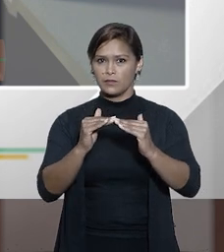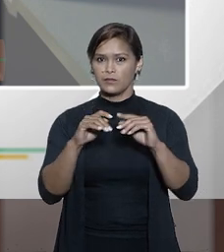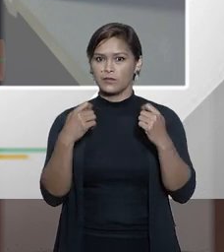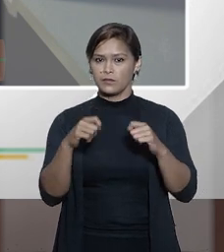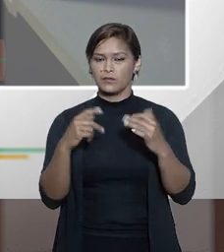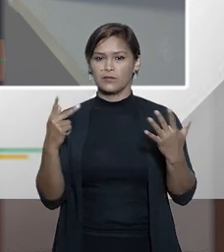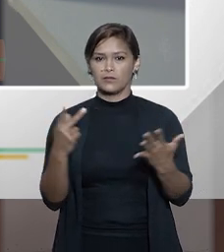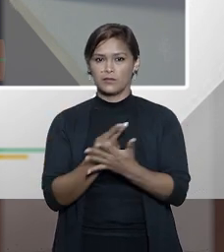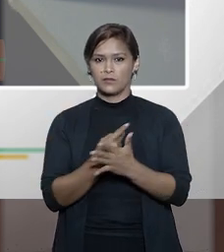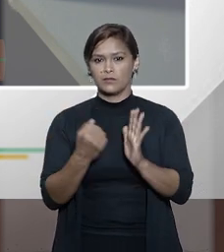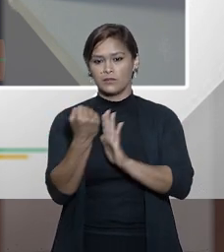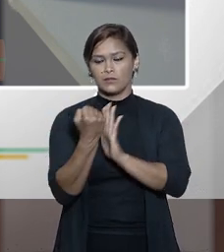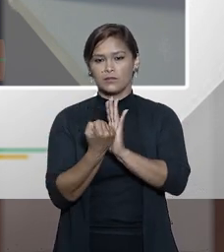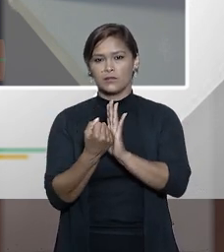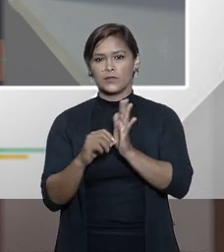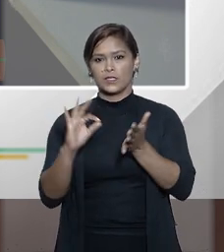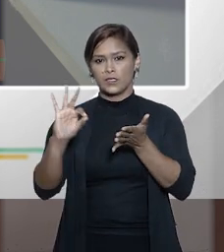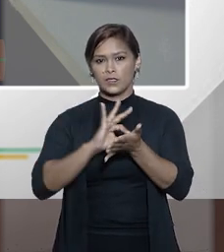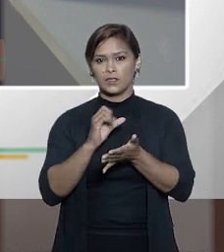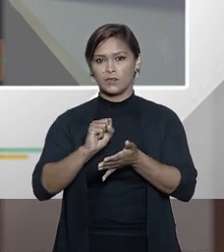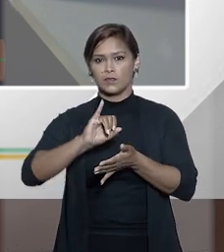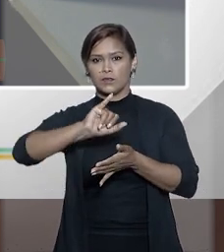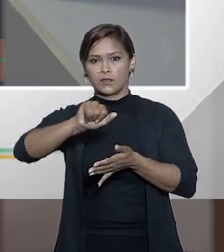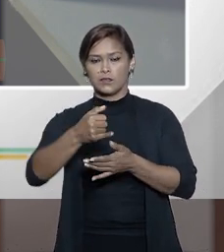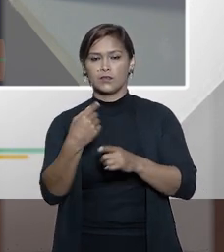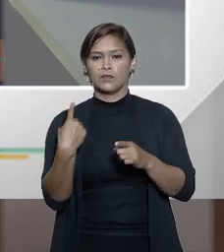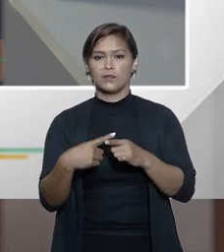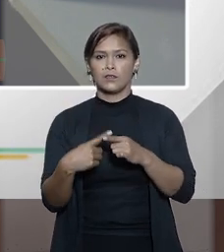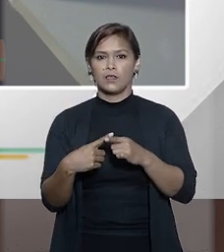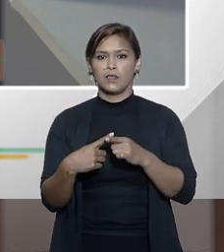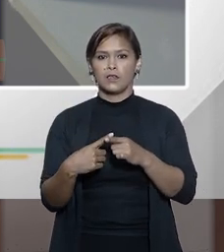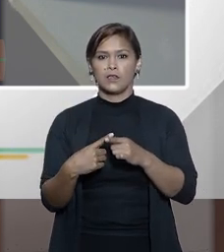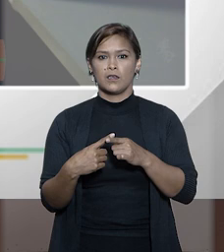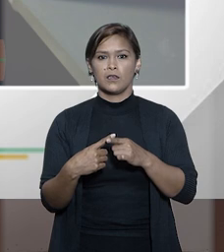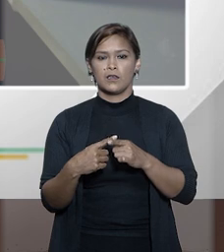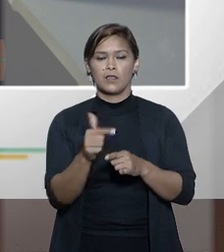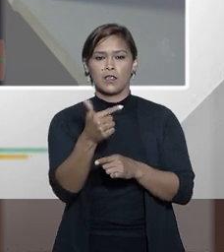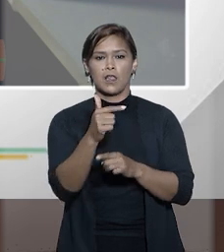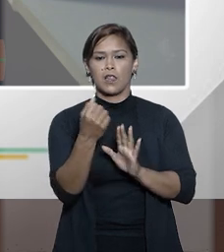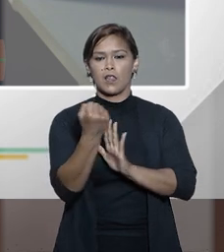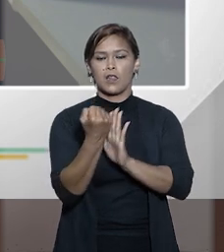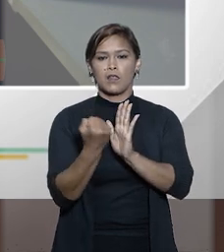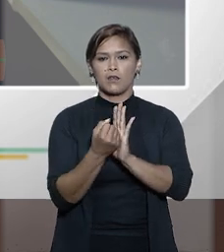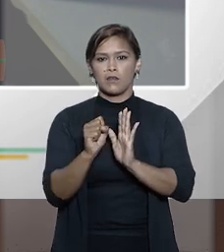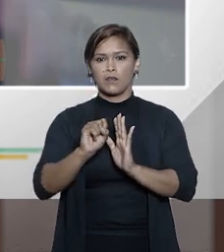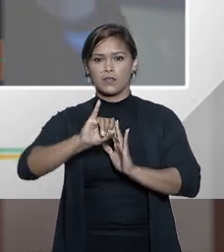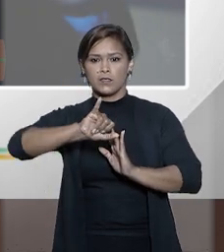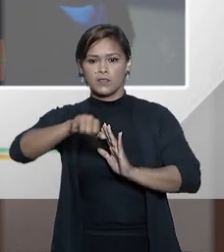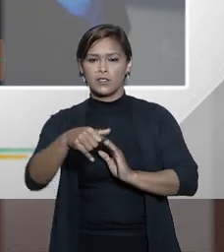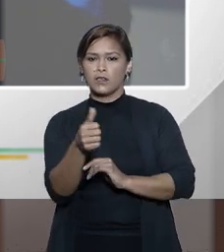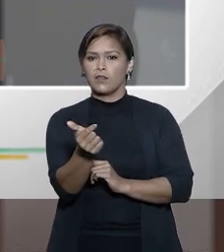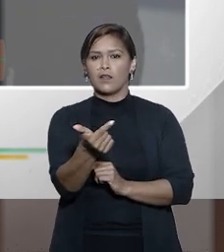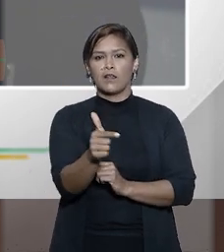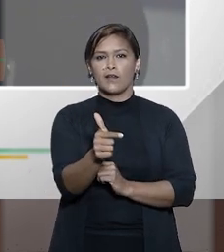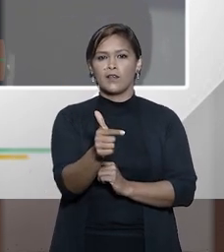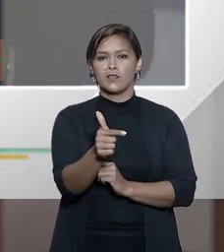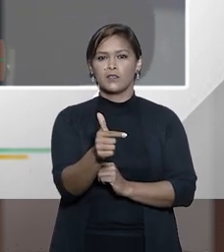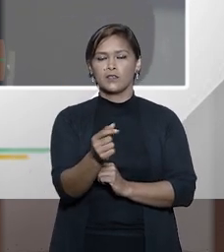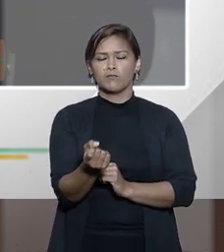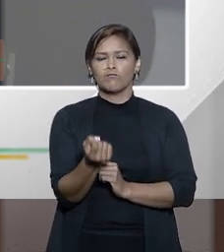deveria haver a homologação do STJ pelo fato de que sem a homologação do STJ nós não temos